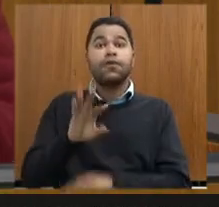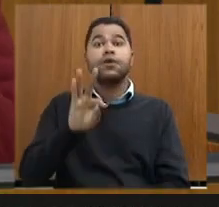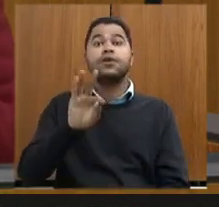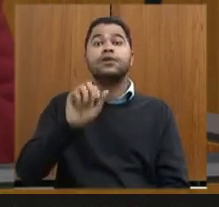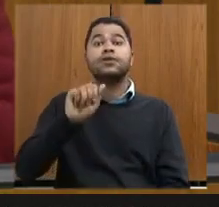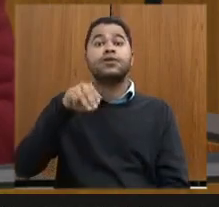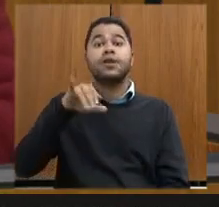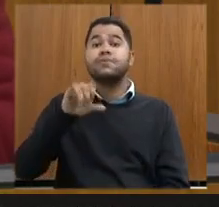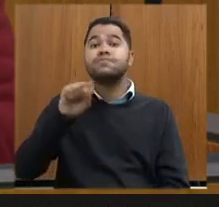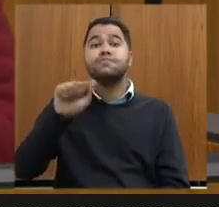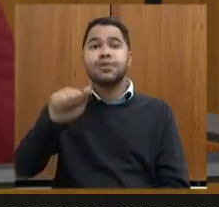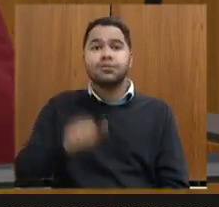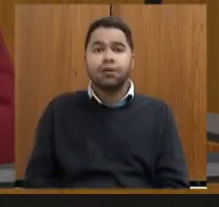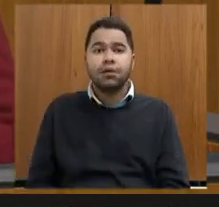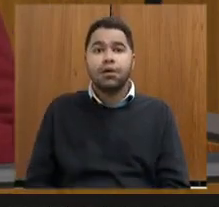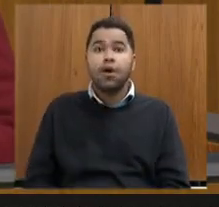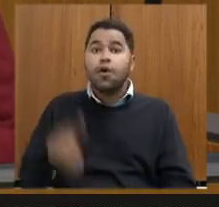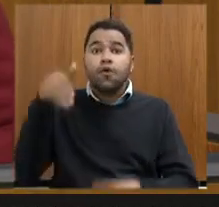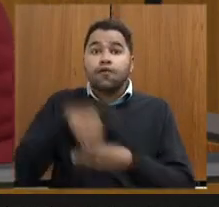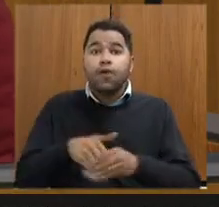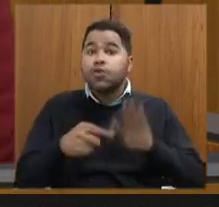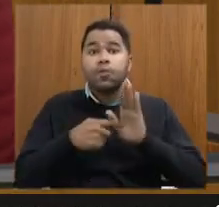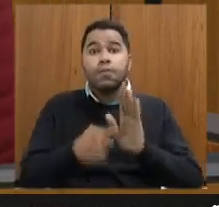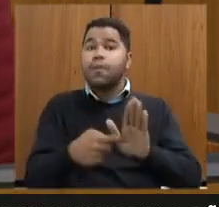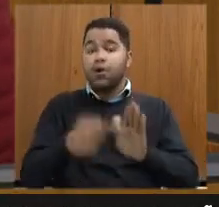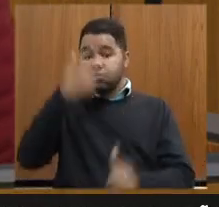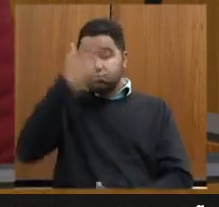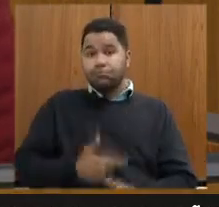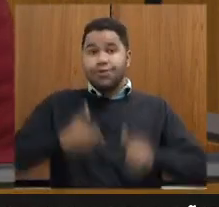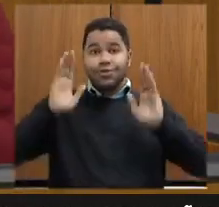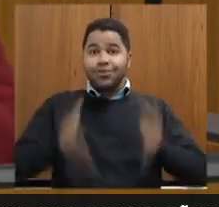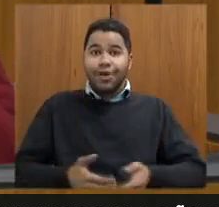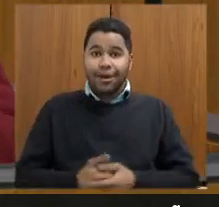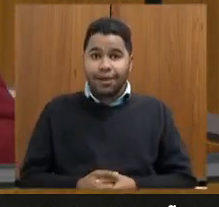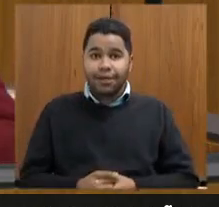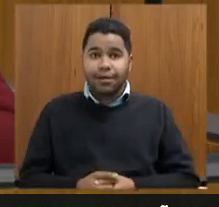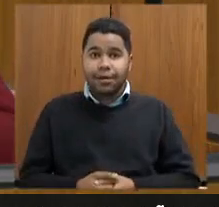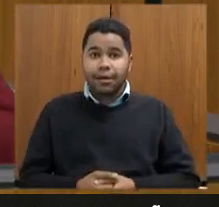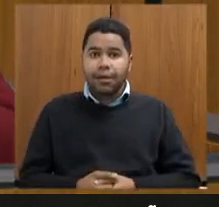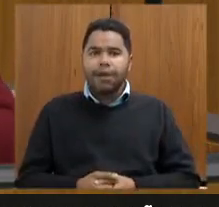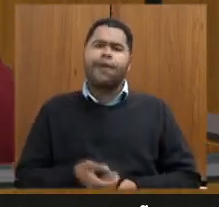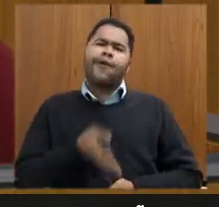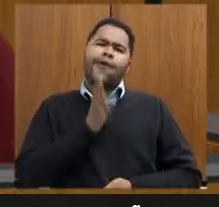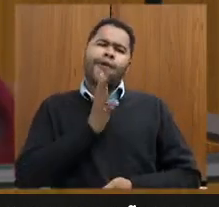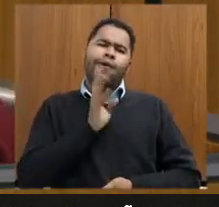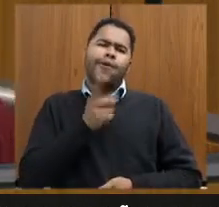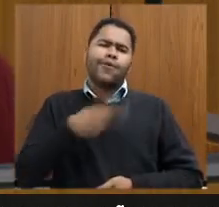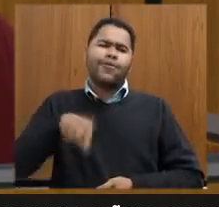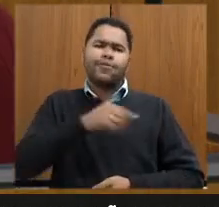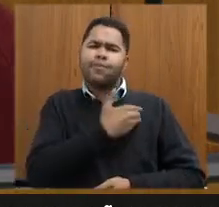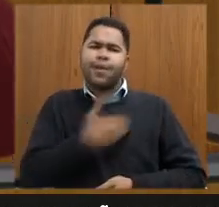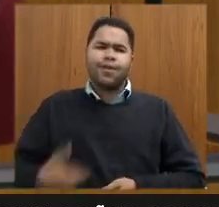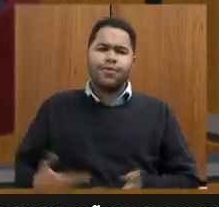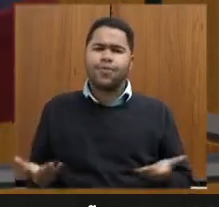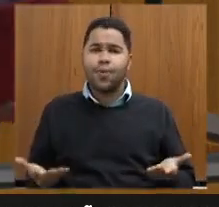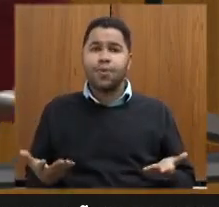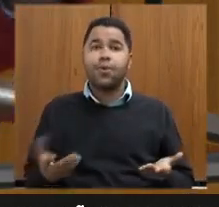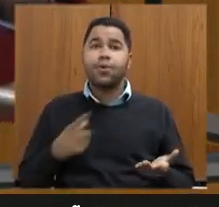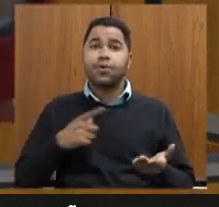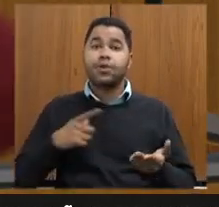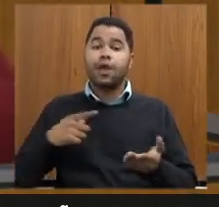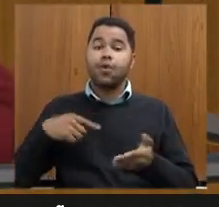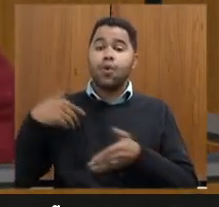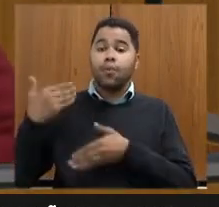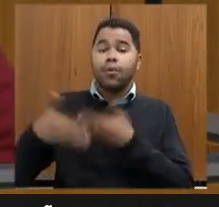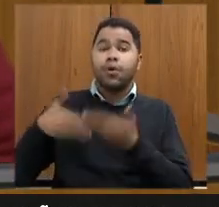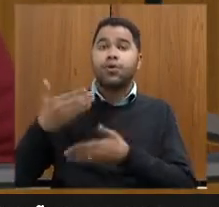o voto está dizendo o posicionamento sendo que é de conhecimento público que existe um processo em